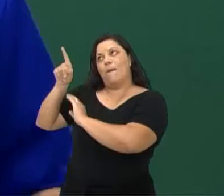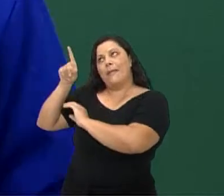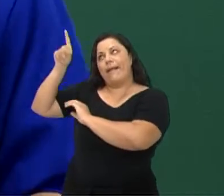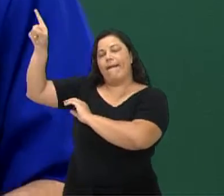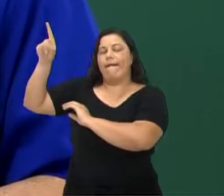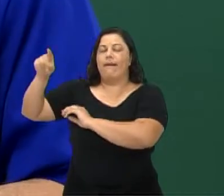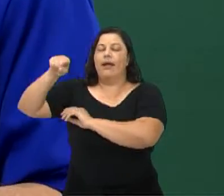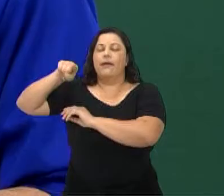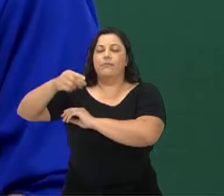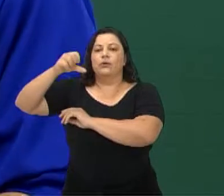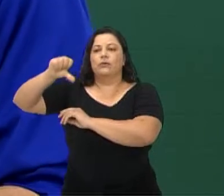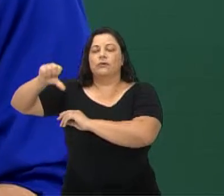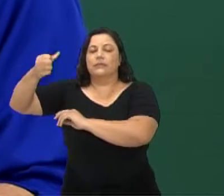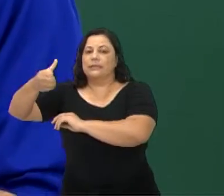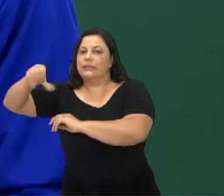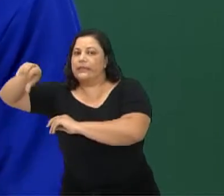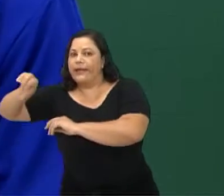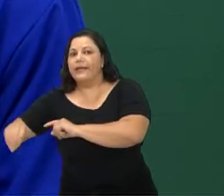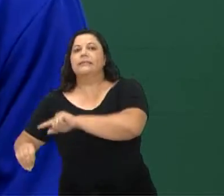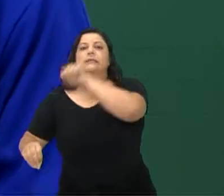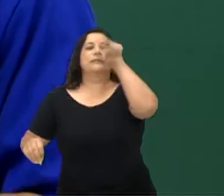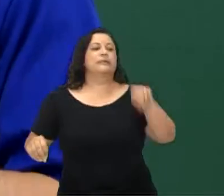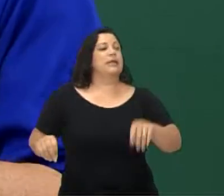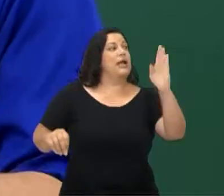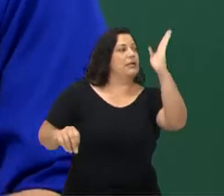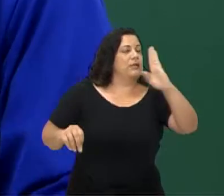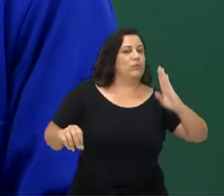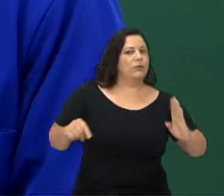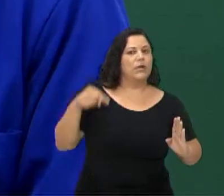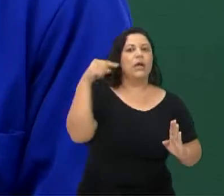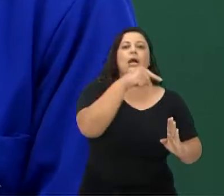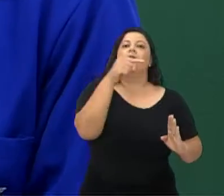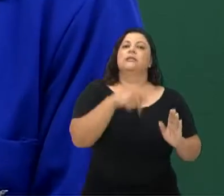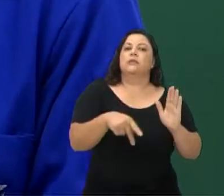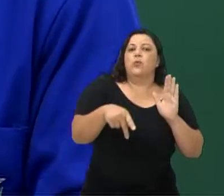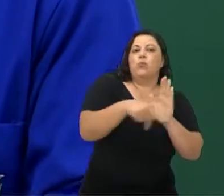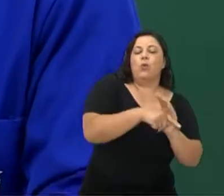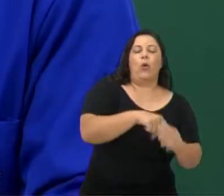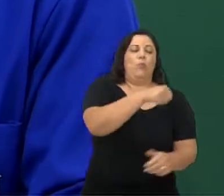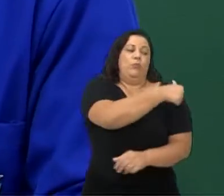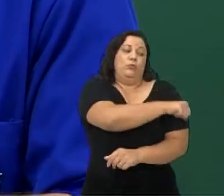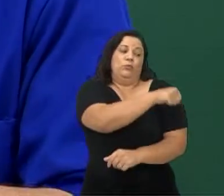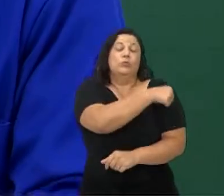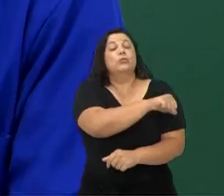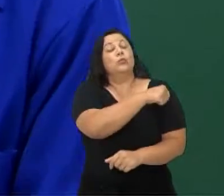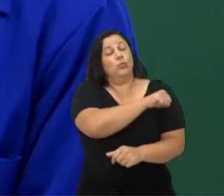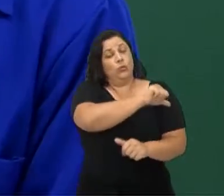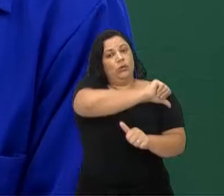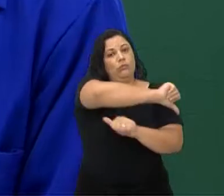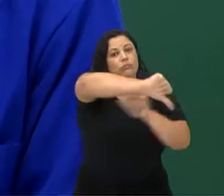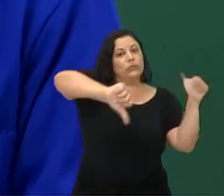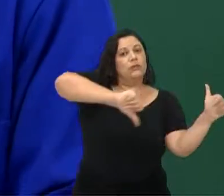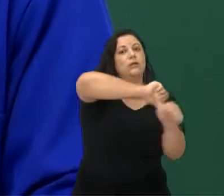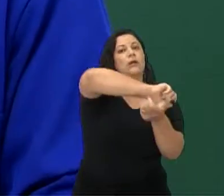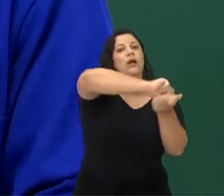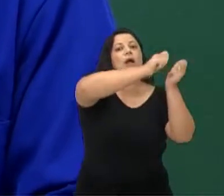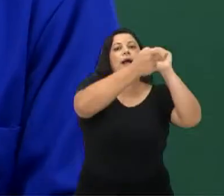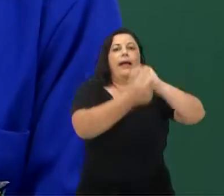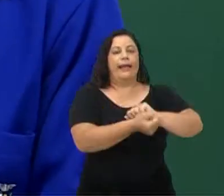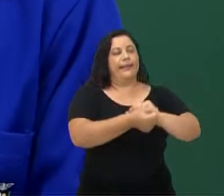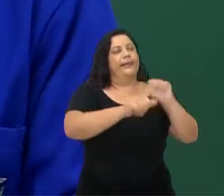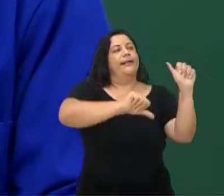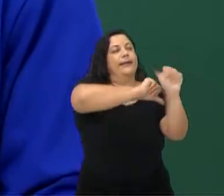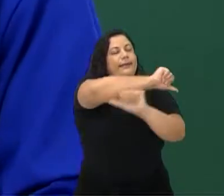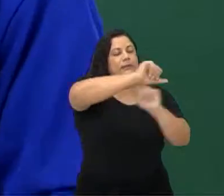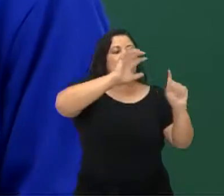de 60. E o funk brasileiro, mais cultuado aqui no Rio de Janeiro, ele sofreu outras influências do